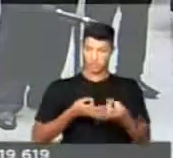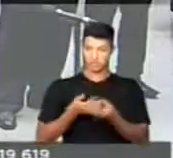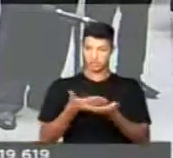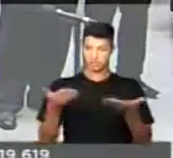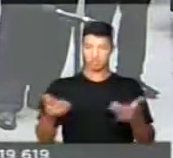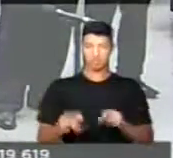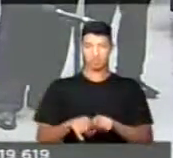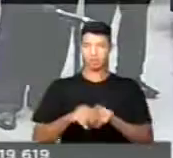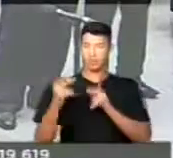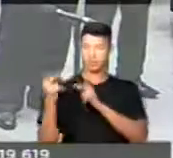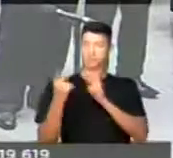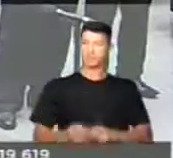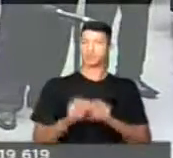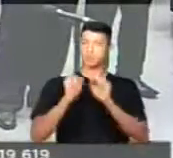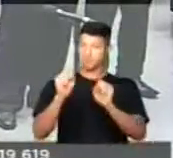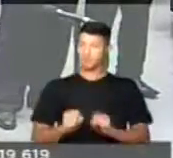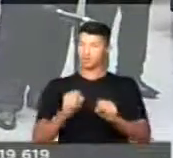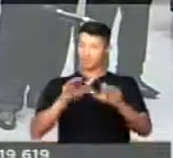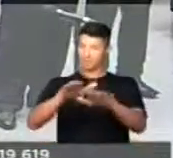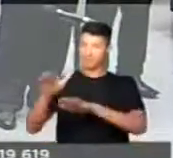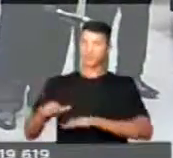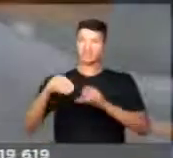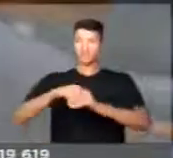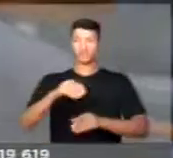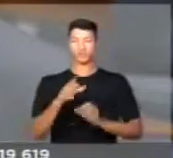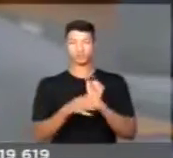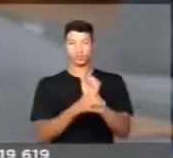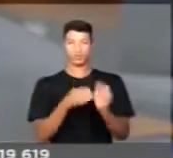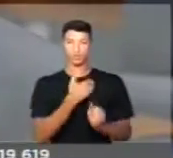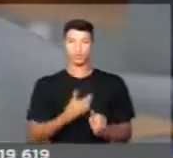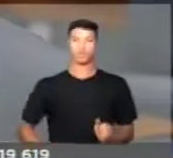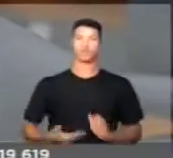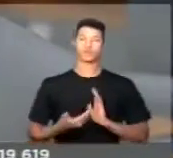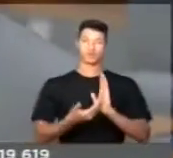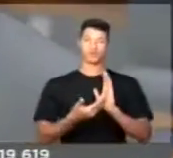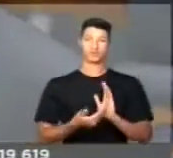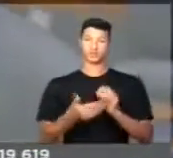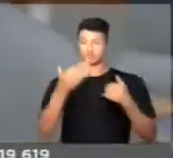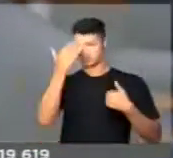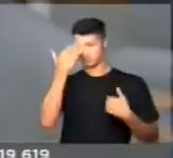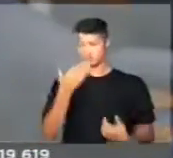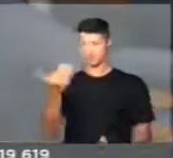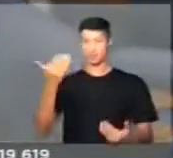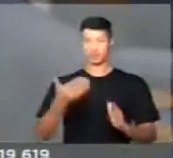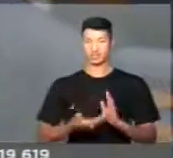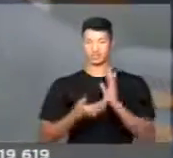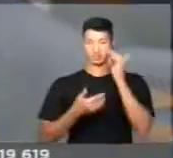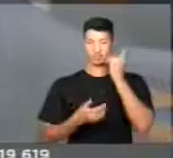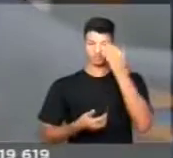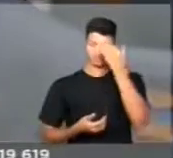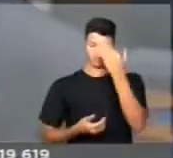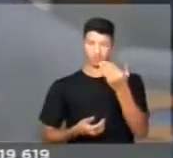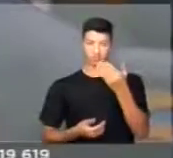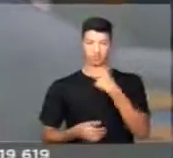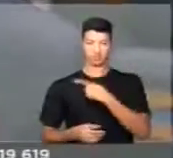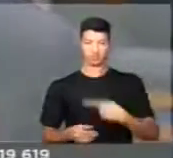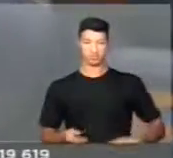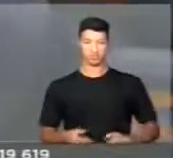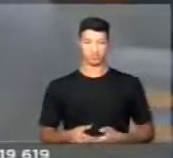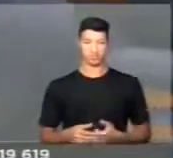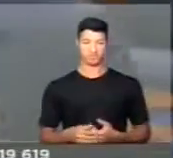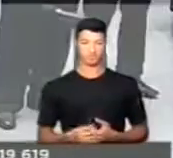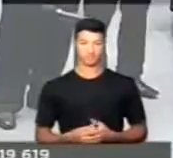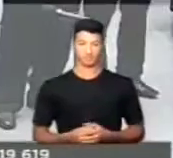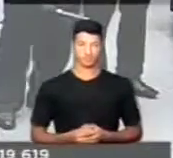em projetos que possam tramitar na área de segurança pública nessa casa. Muito obrigado à Câmara dos Deputados, muito obrigado, senhor Presidente.